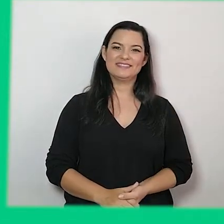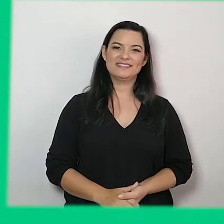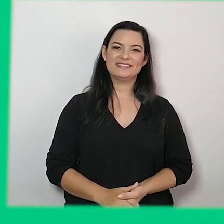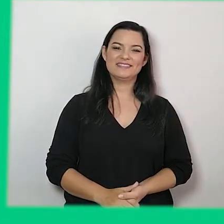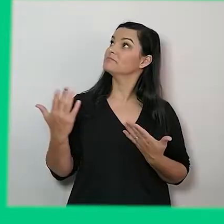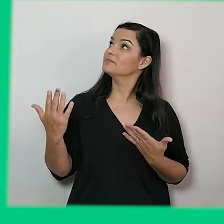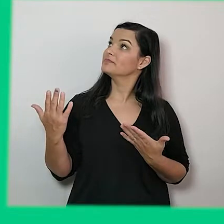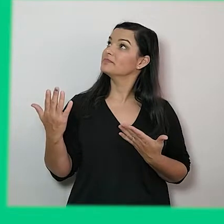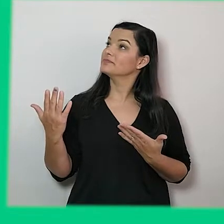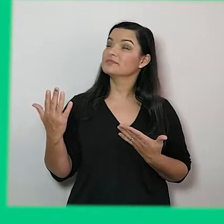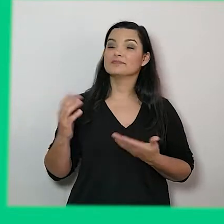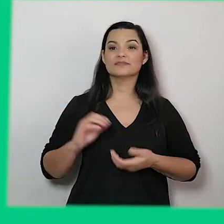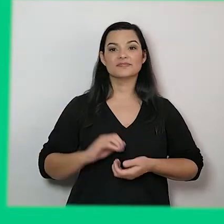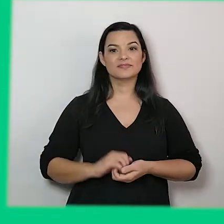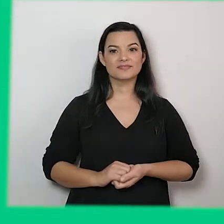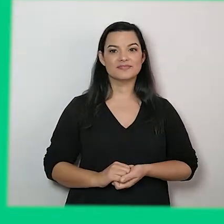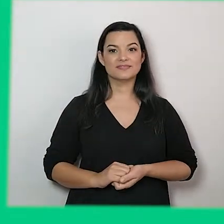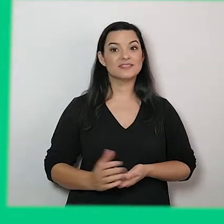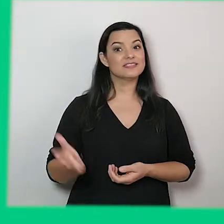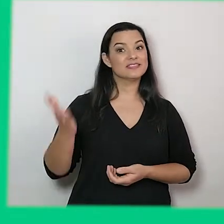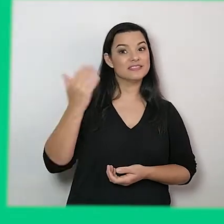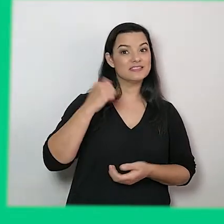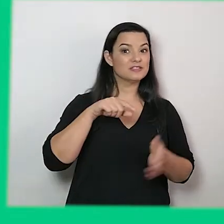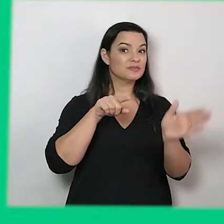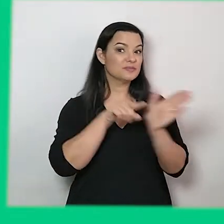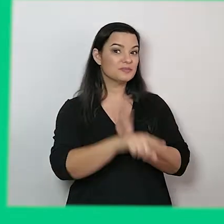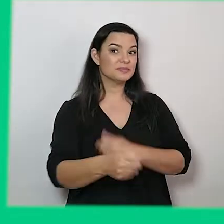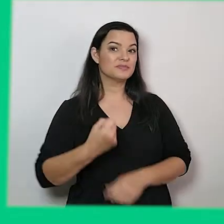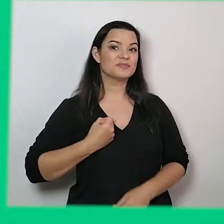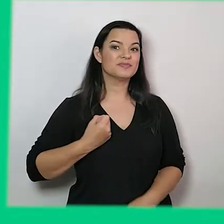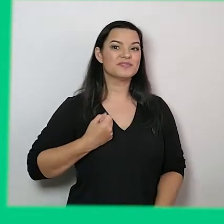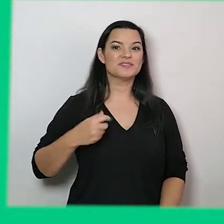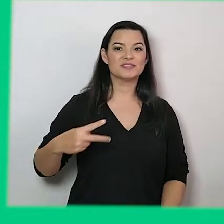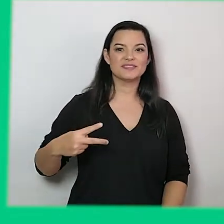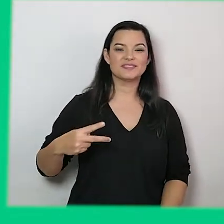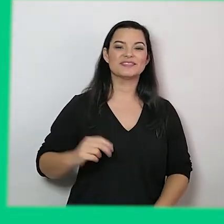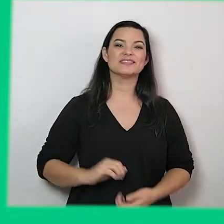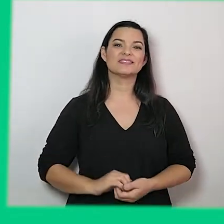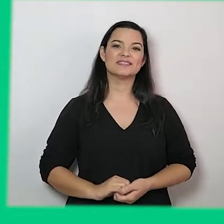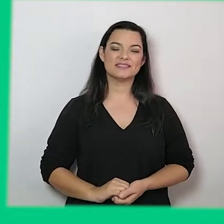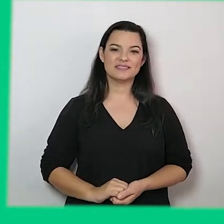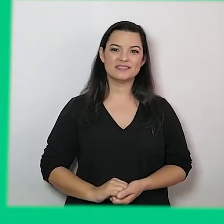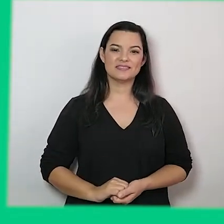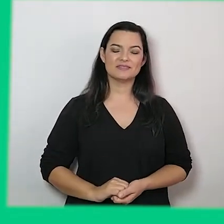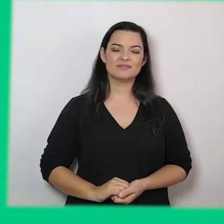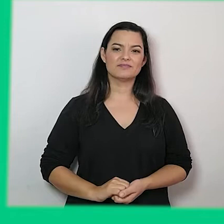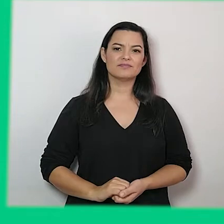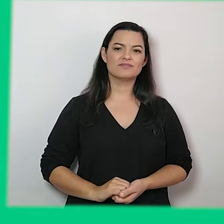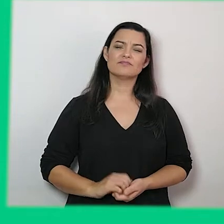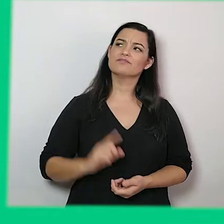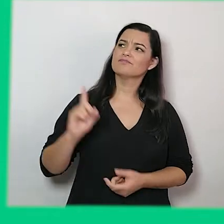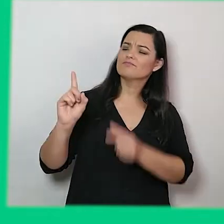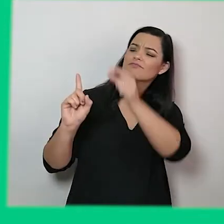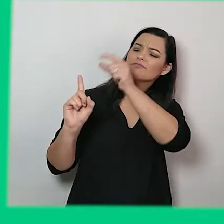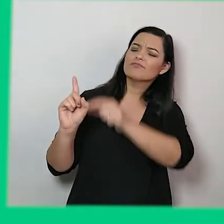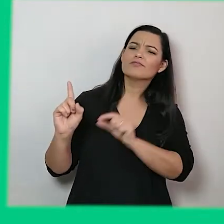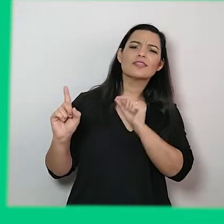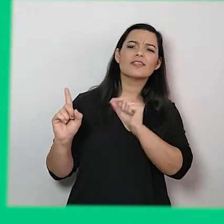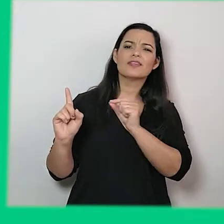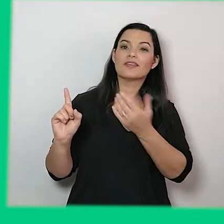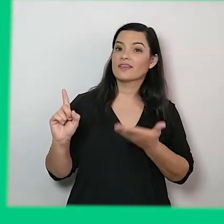Vamos para a de número dois. Quem é a nossa personagem?